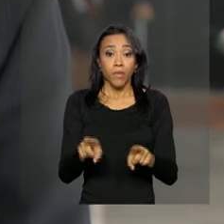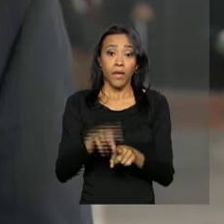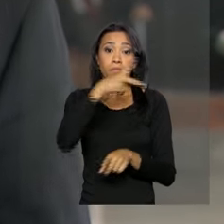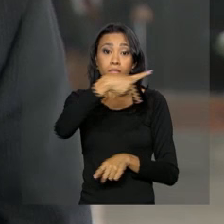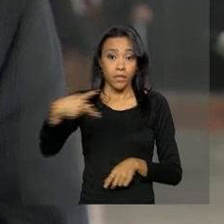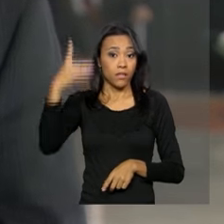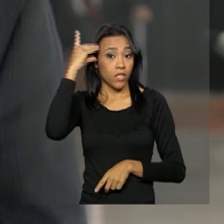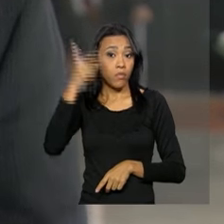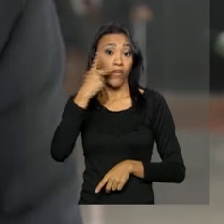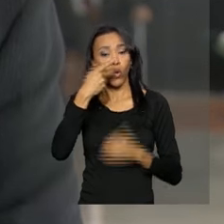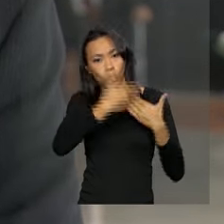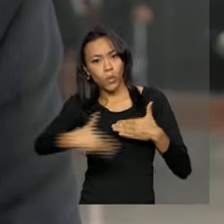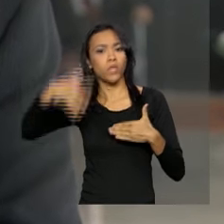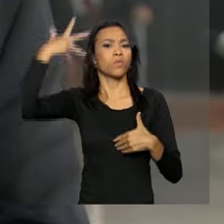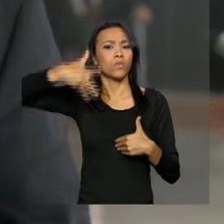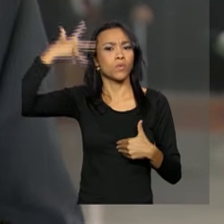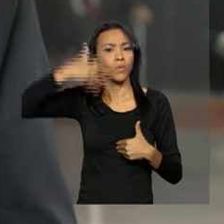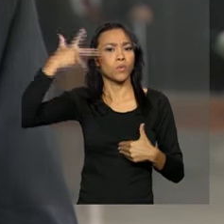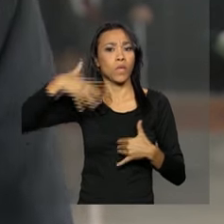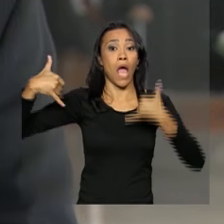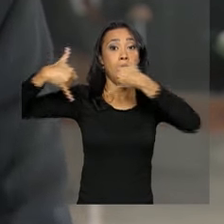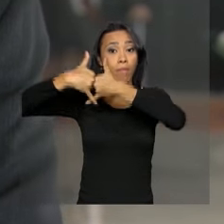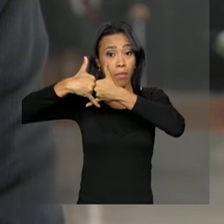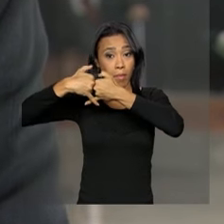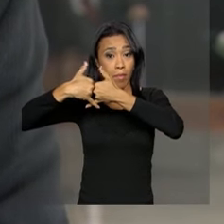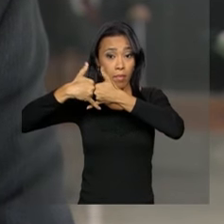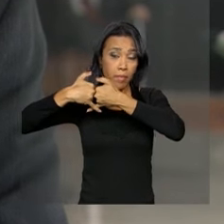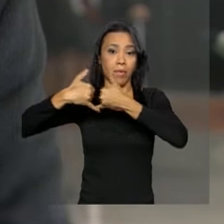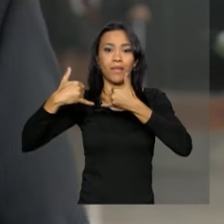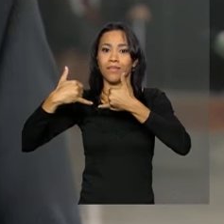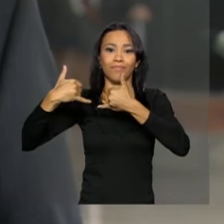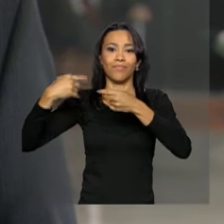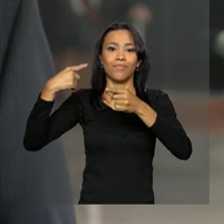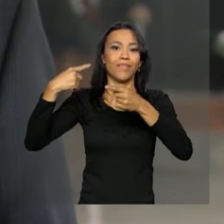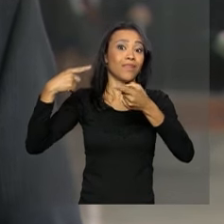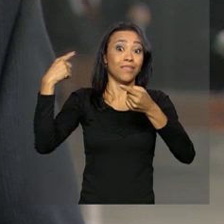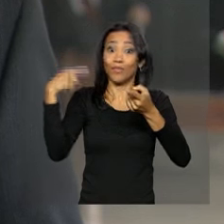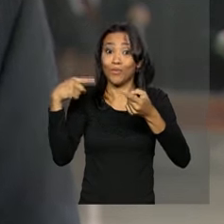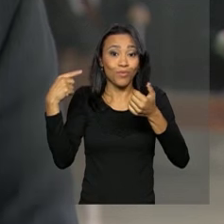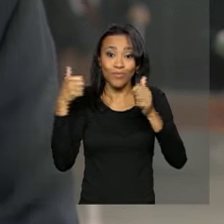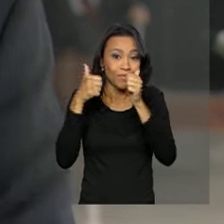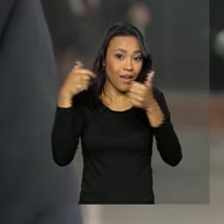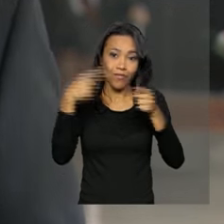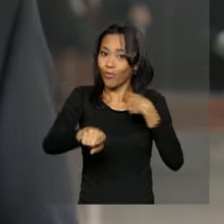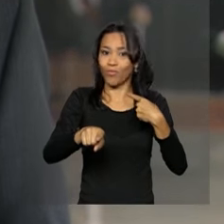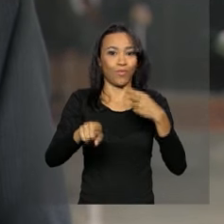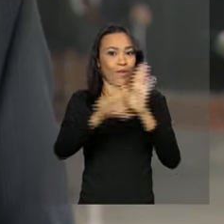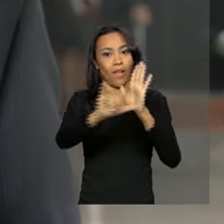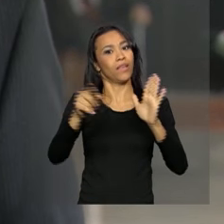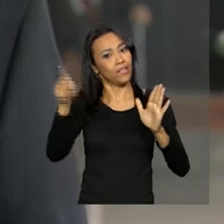afirmou também, durante o discurso, que a gravação e a divulgação de escutas ilegais são prejudiciais para a